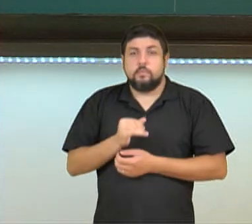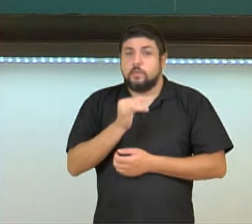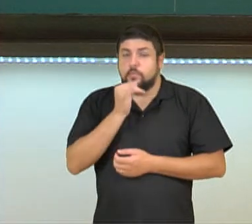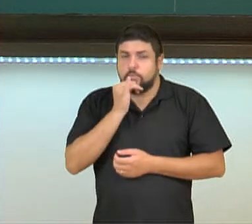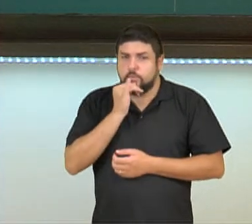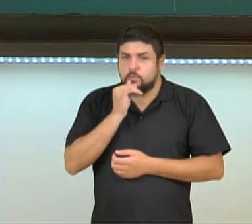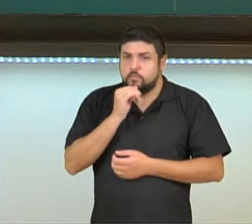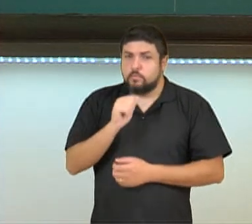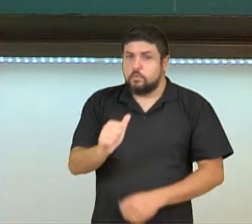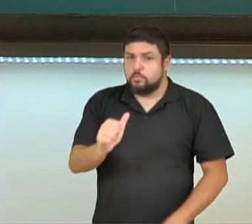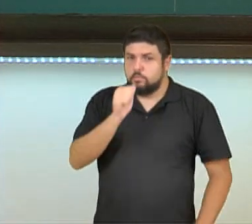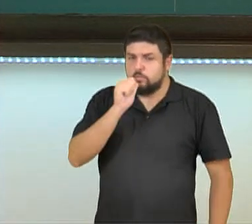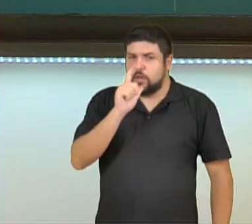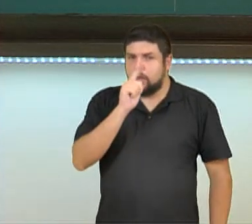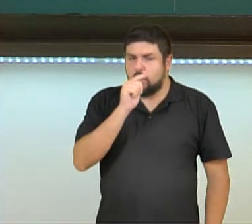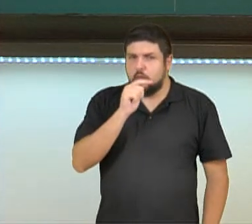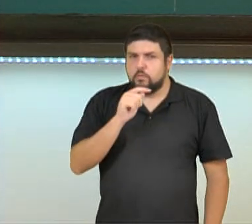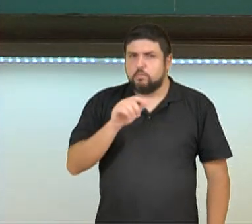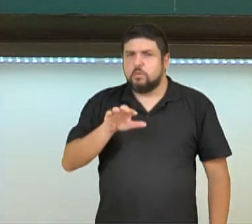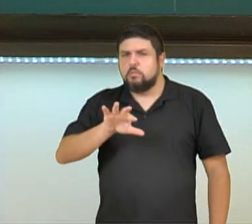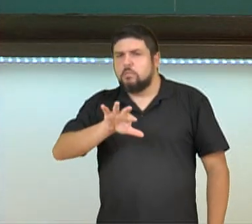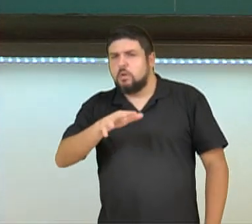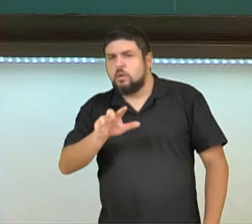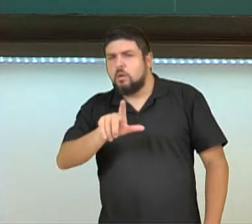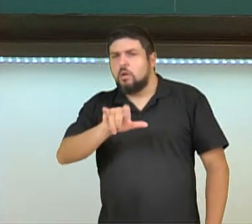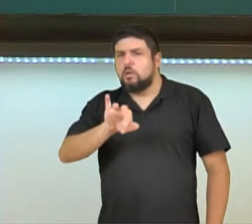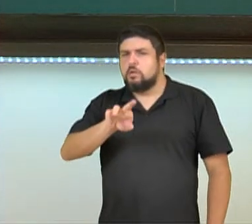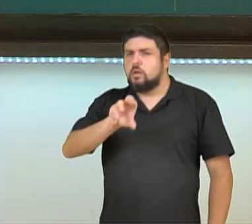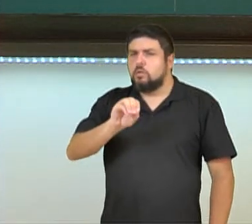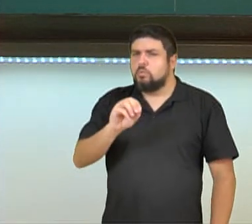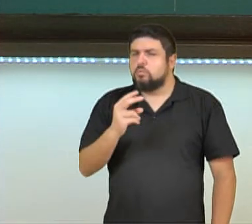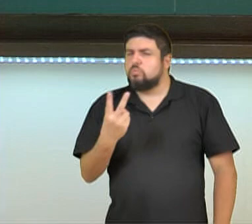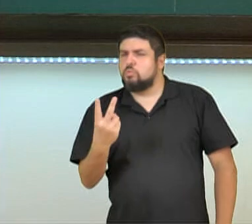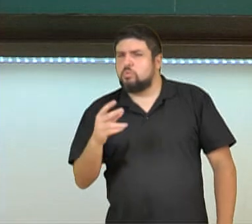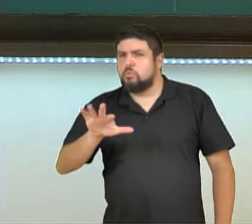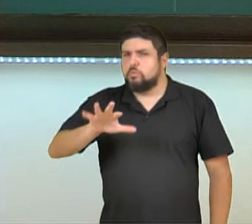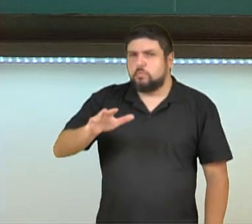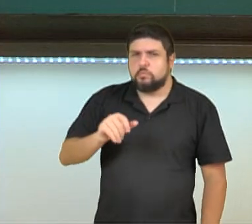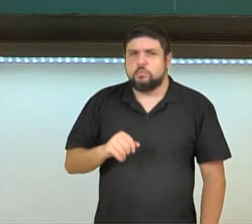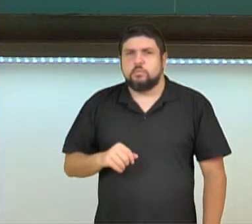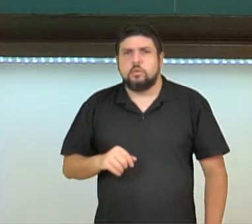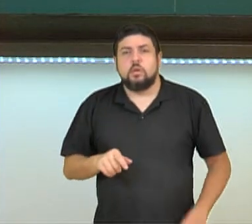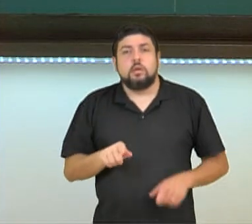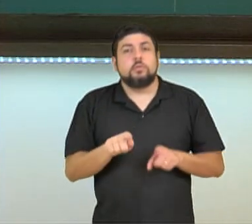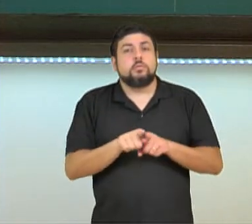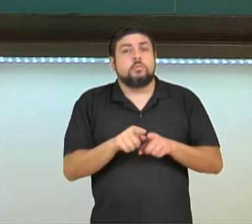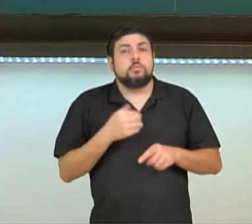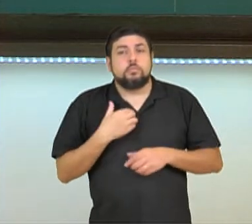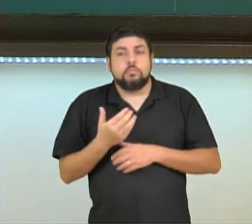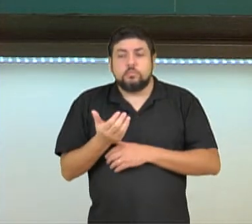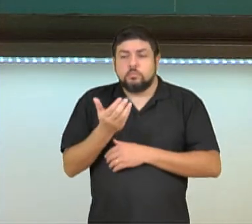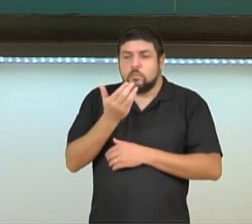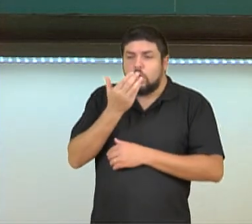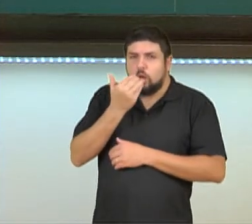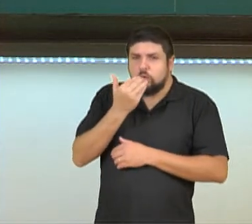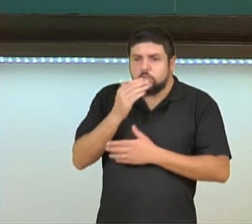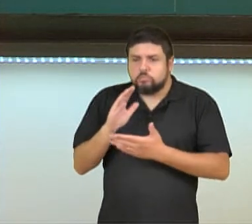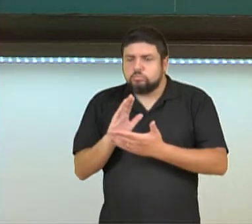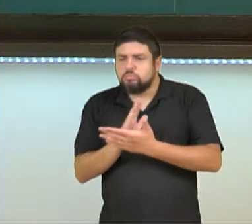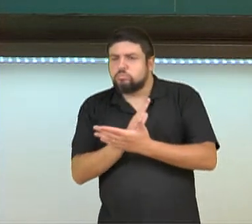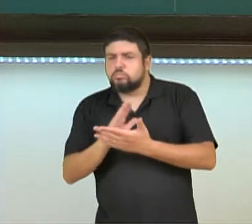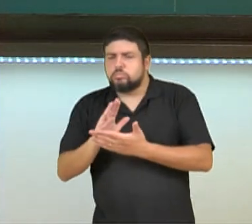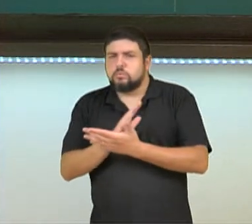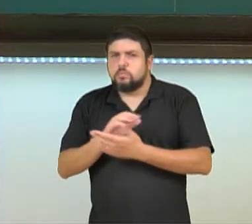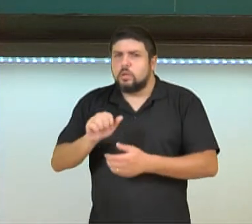mais água, uma média aí de dois litros diários, ter uma alimentação equilibrada, balanceada,